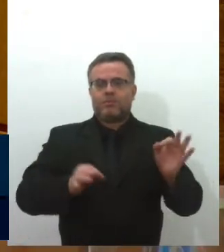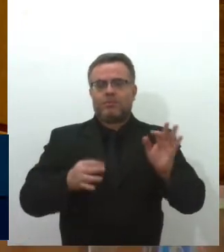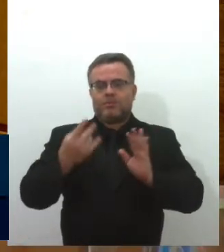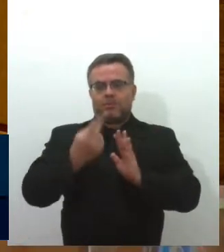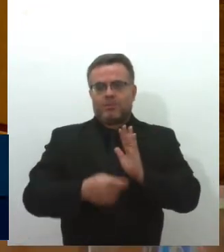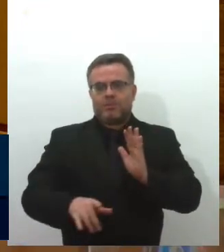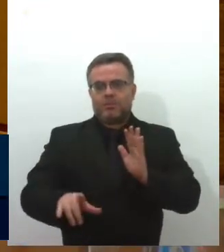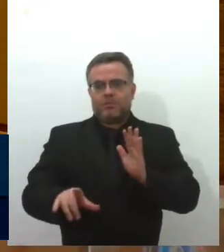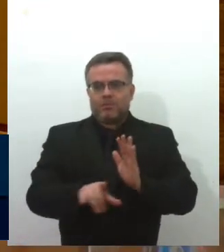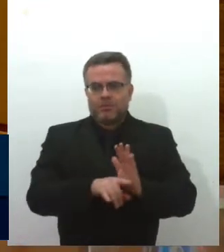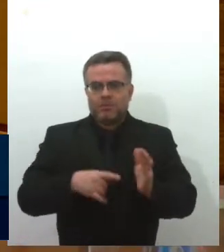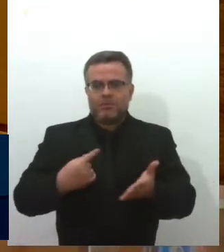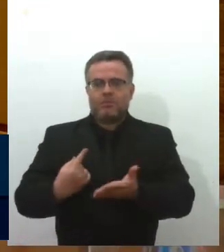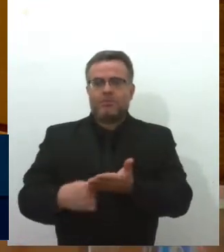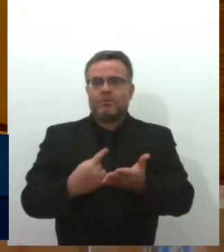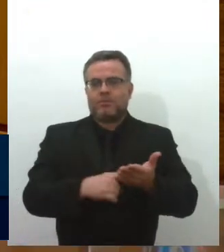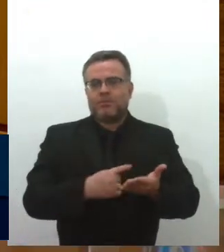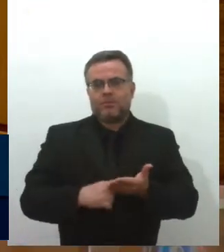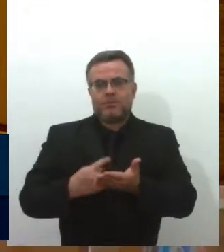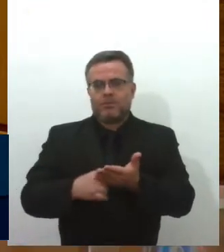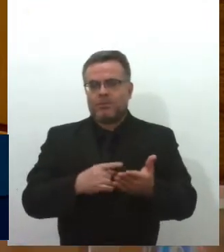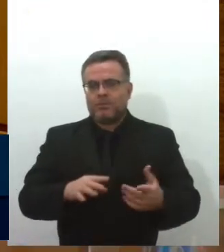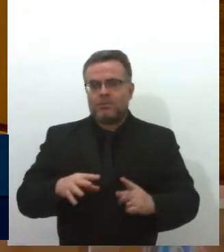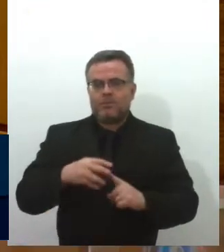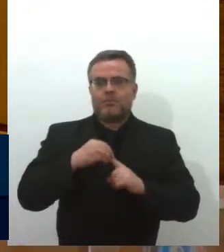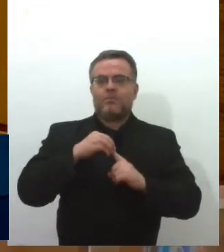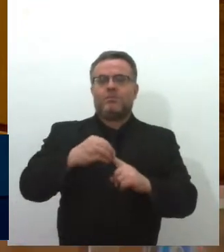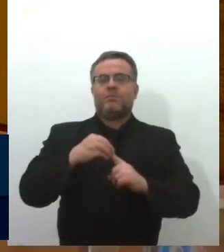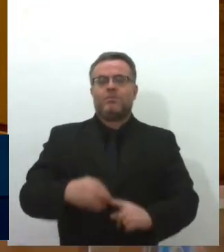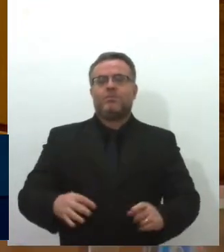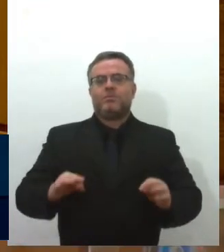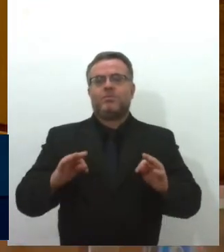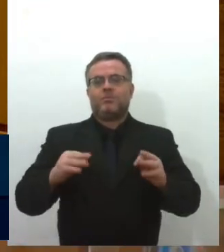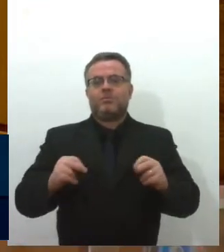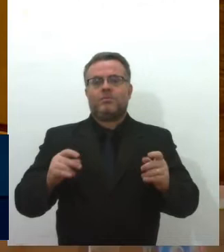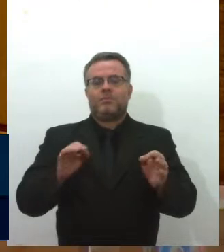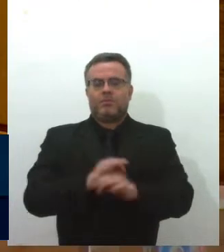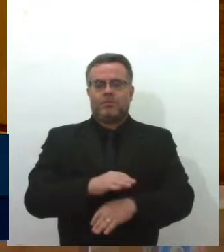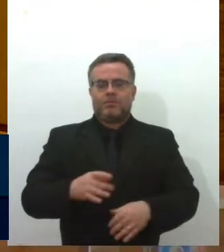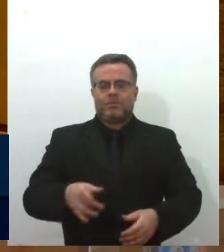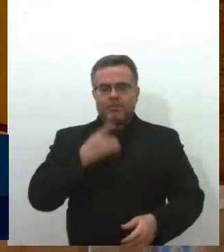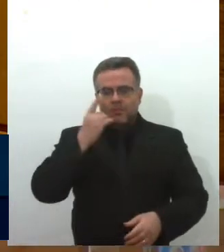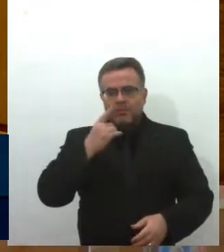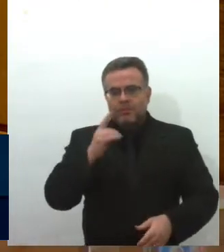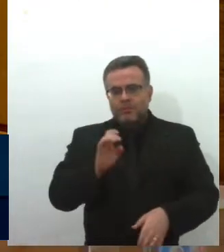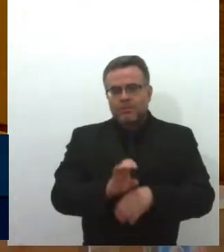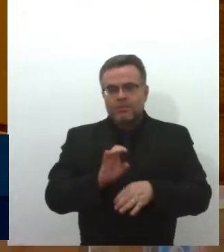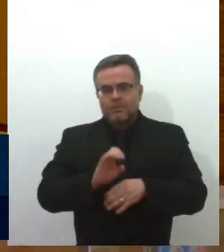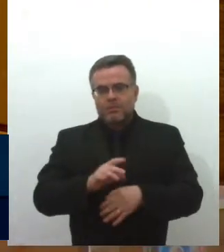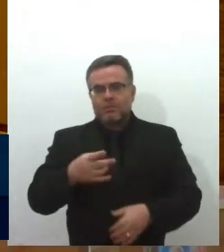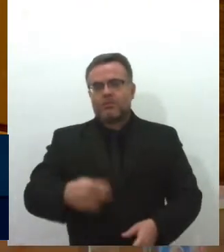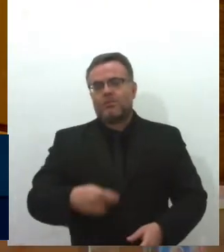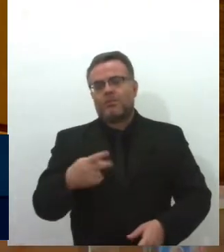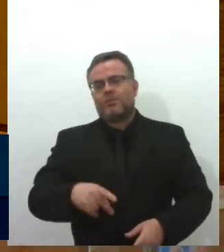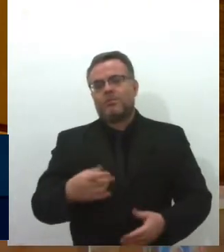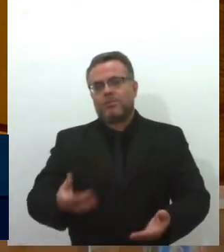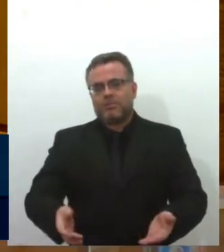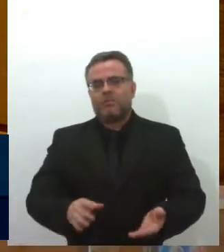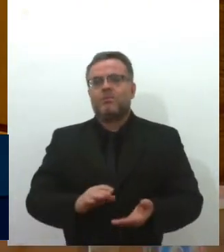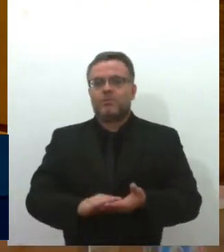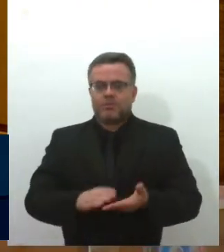contou com a unanimidade dos deputados estaduais dessa Casa na